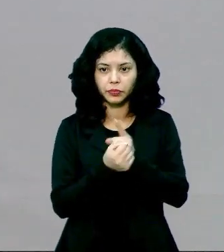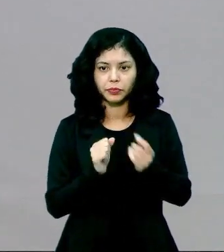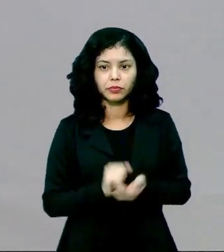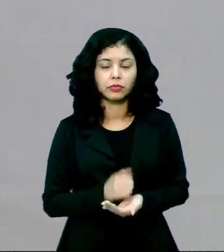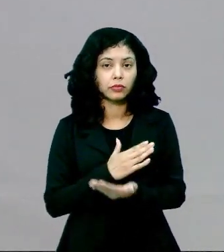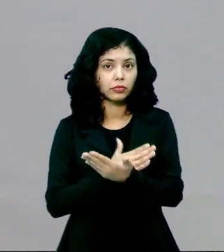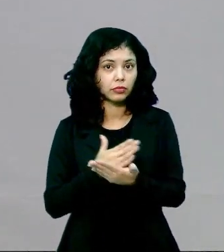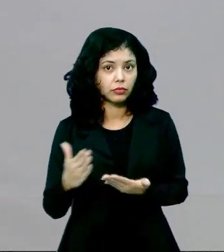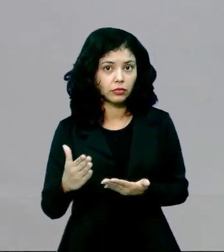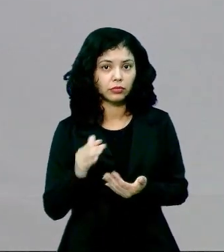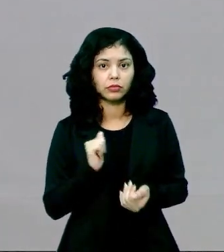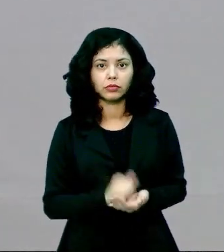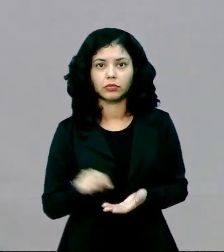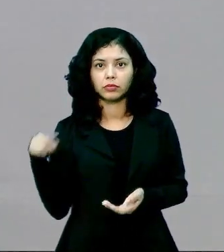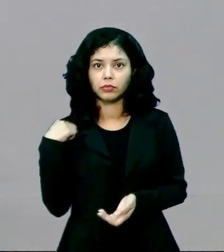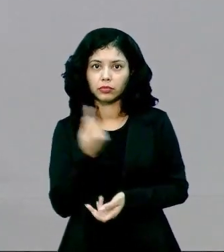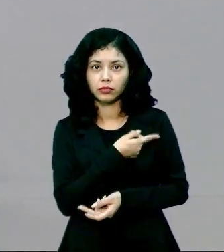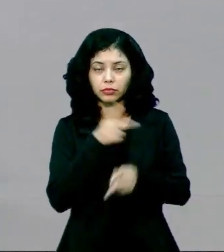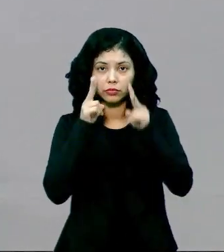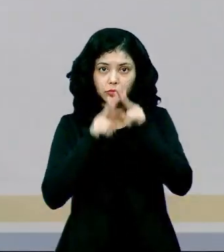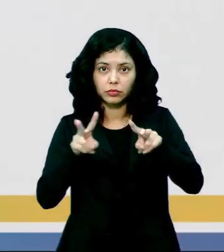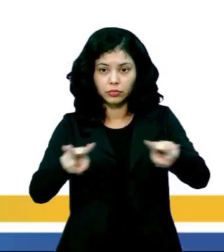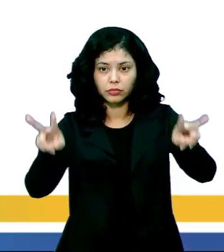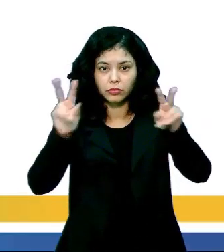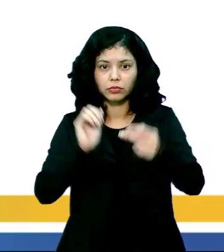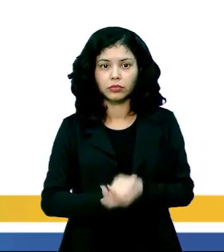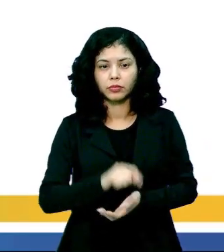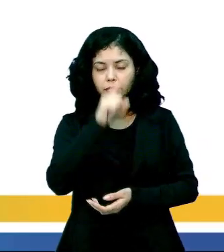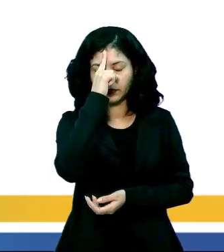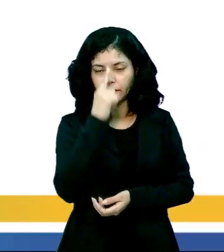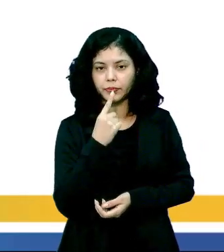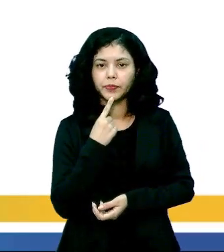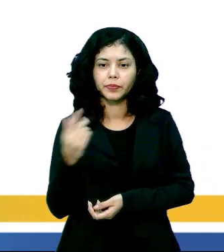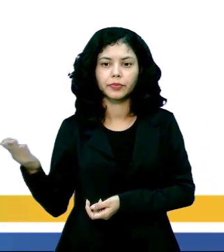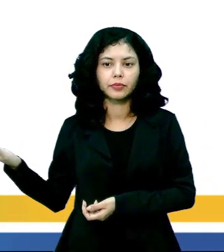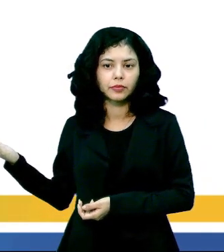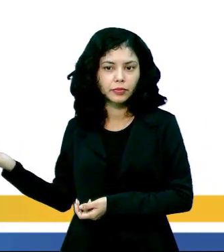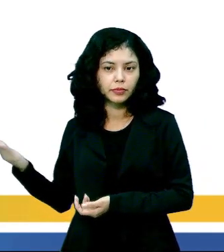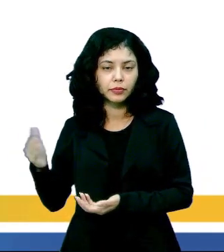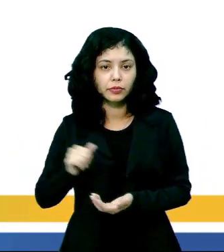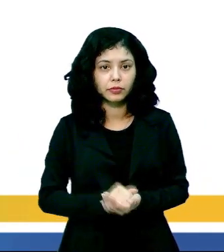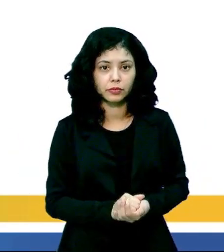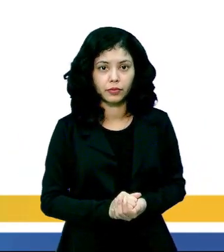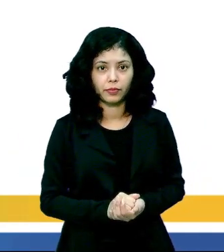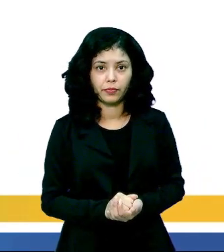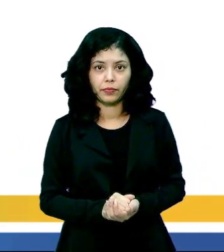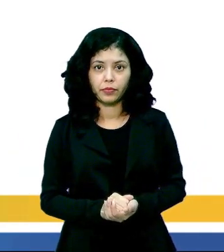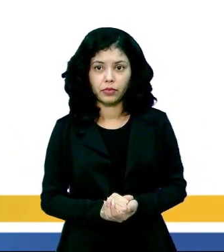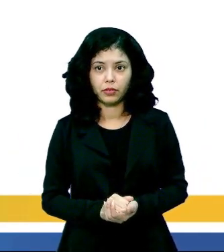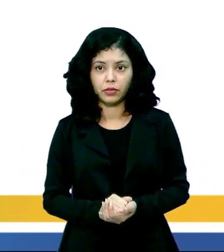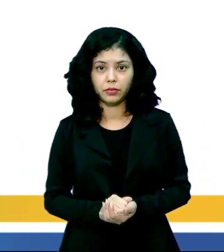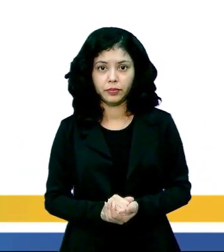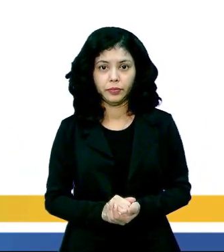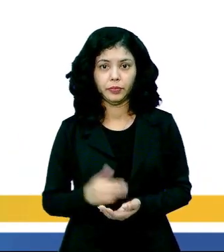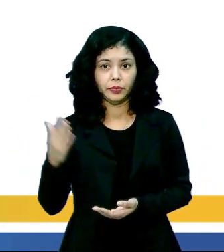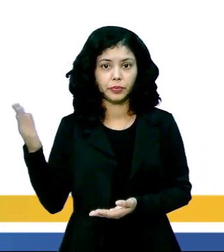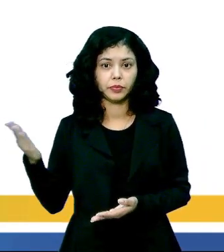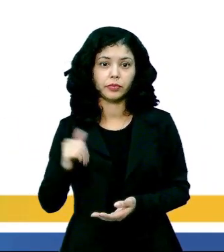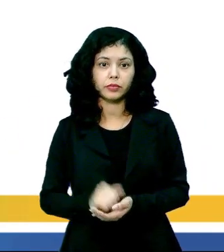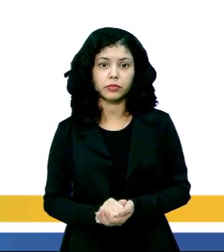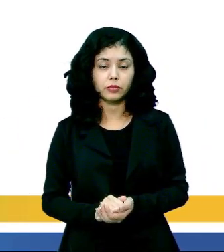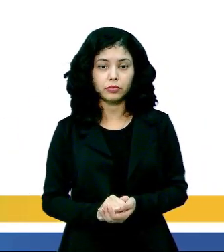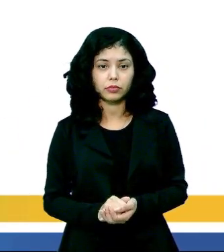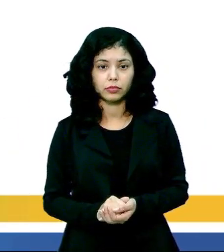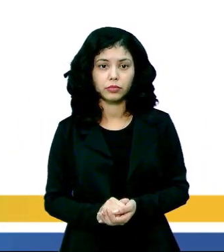E para começar, vamos visualizar uma imagem, uma charge, aliás. Bem aí no